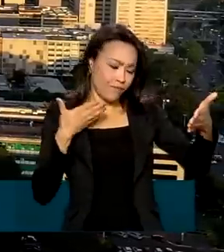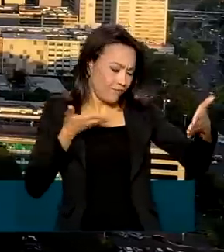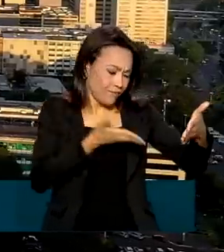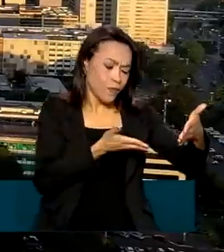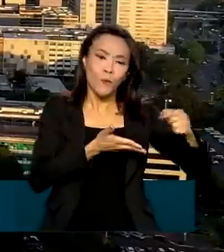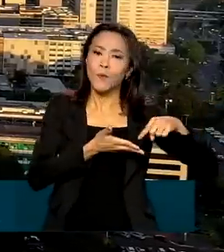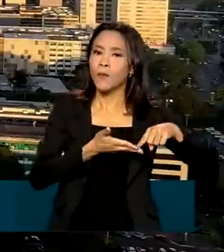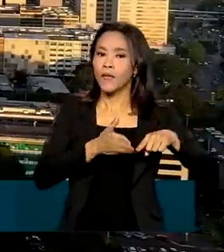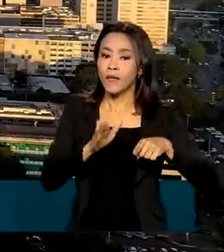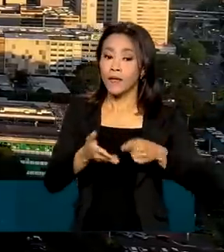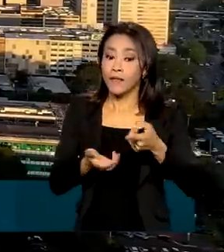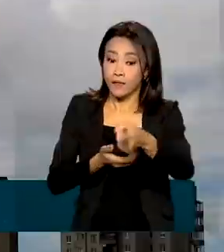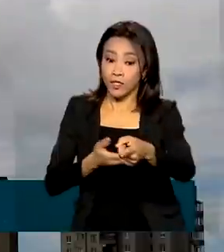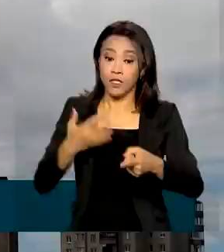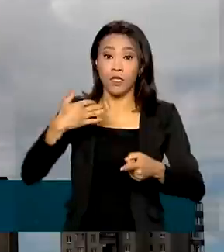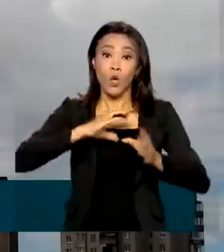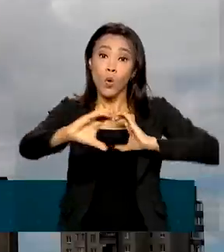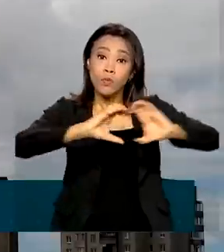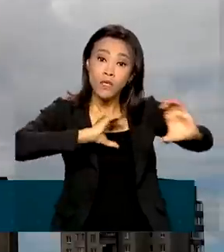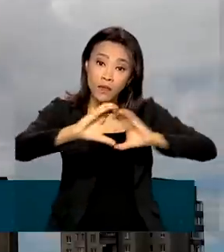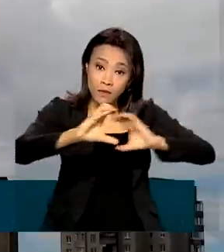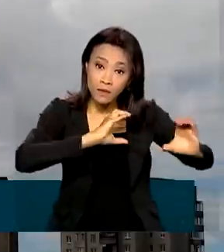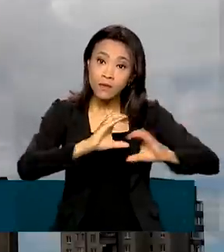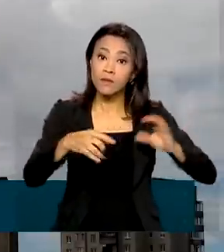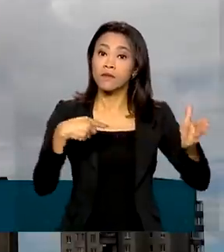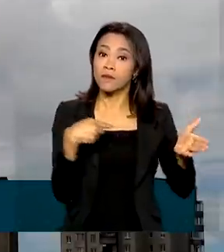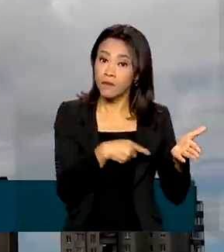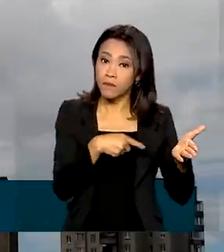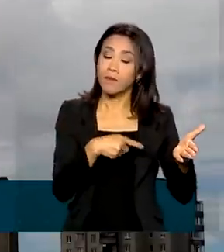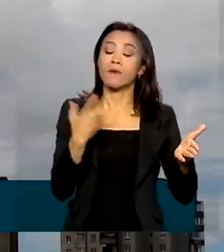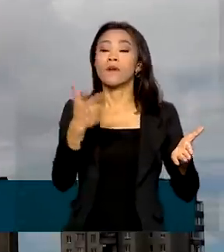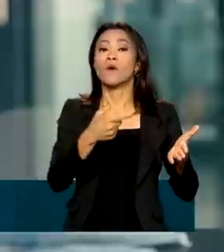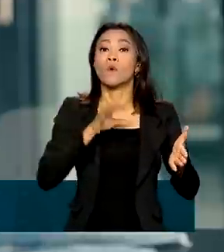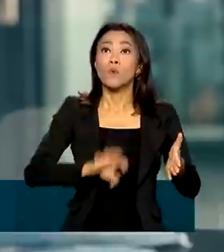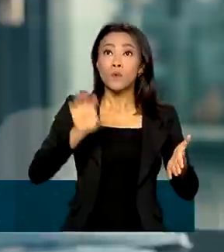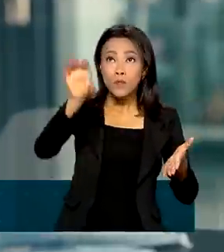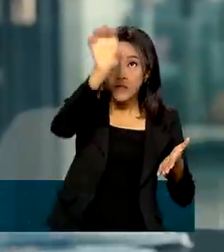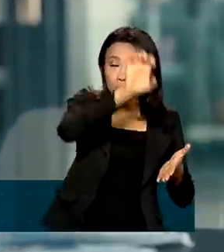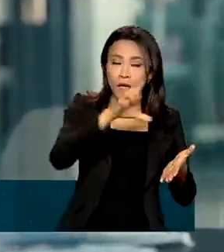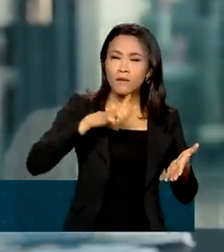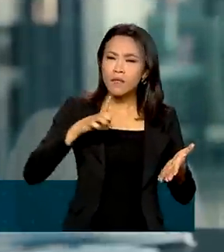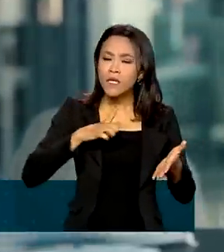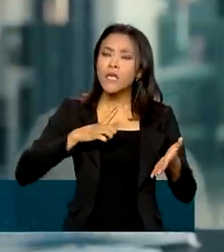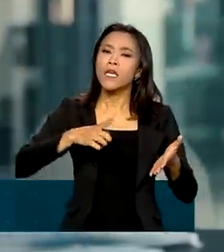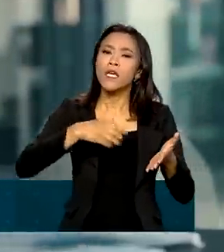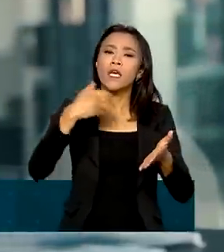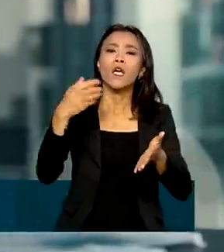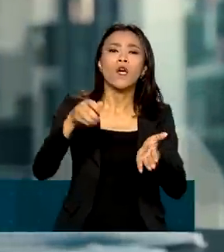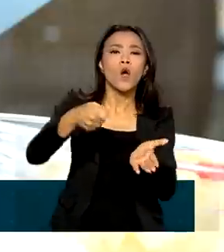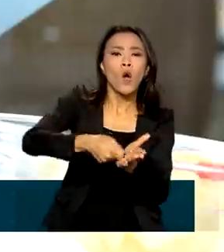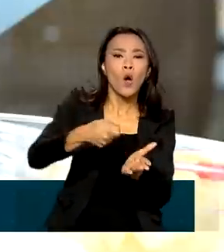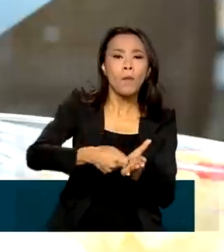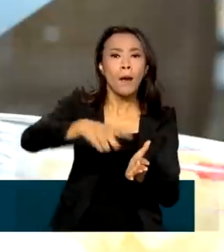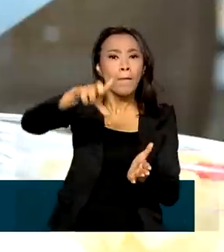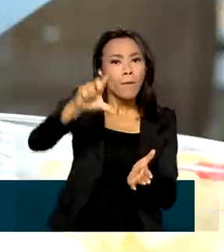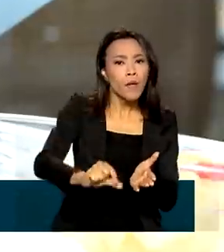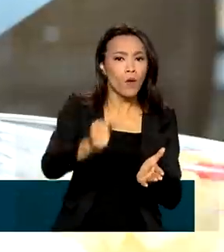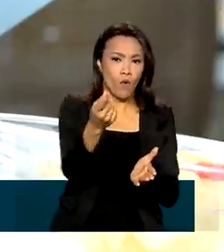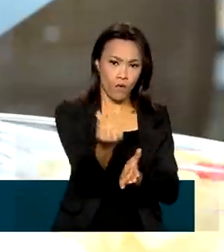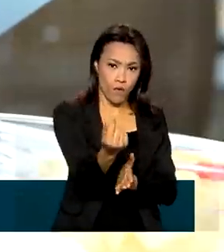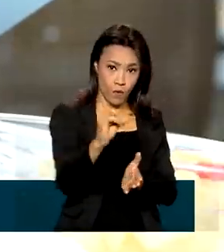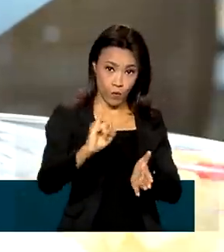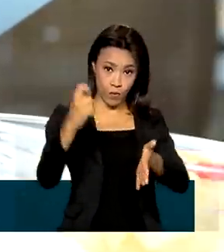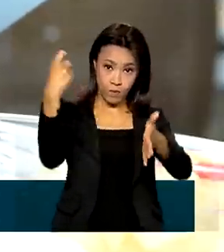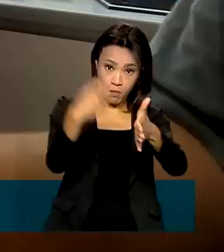de telecomunicações. Com as novas regras, os estados têm que cobrar um valor menor do ICMS, um imposto